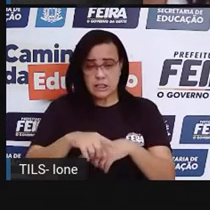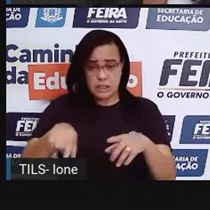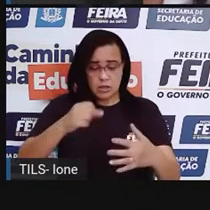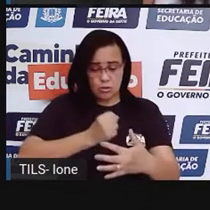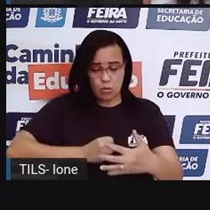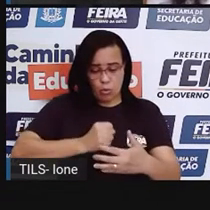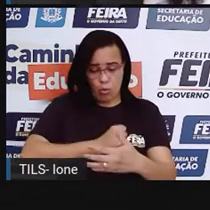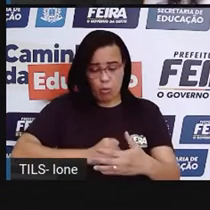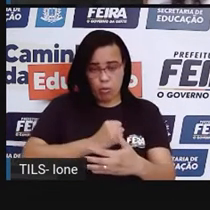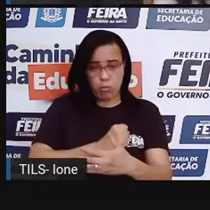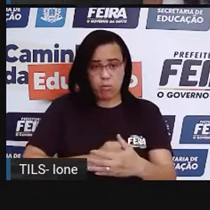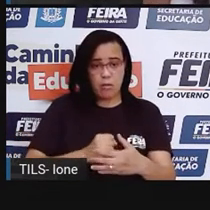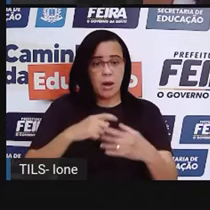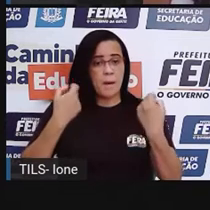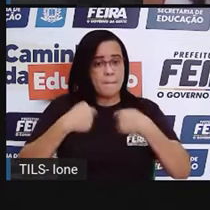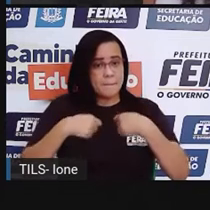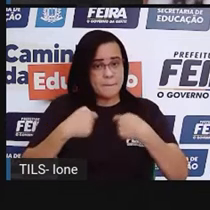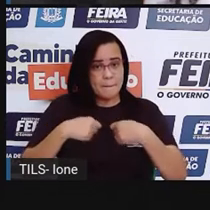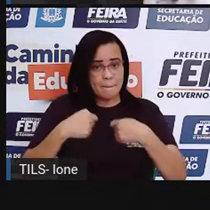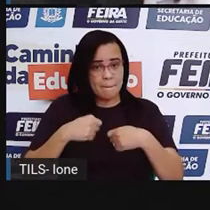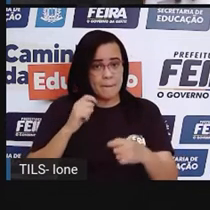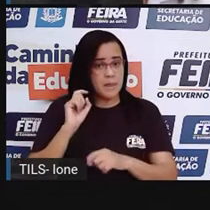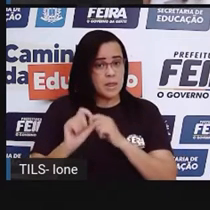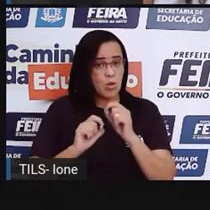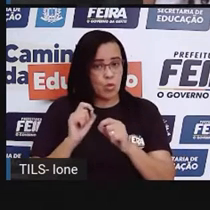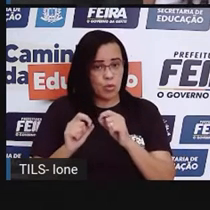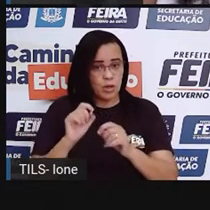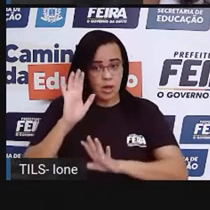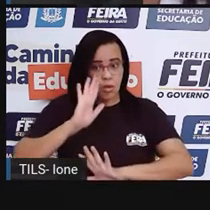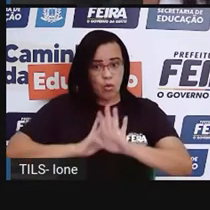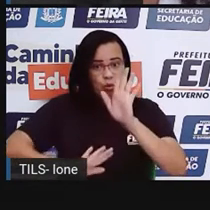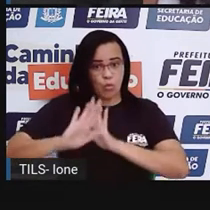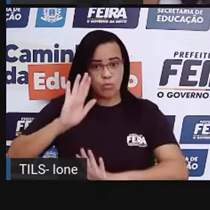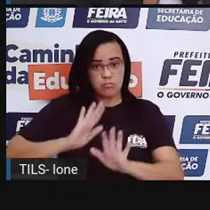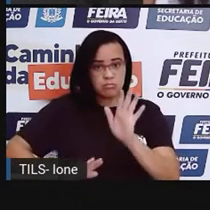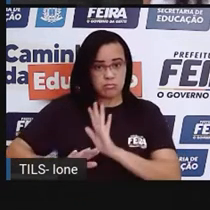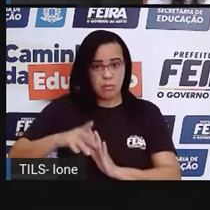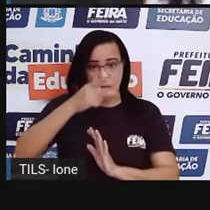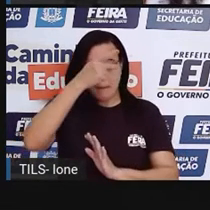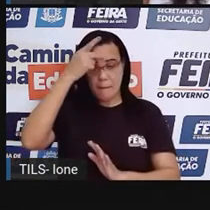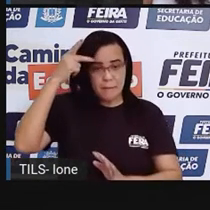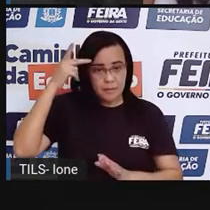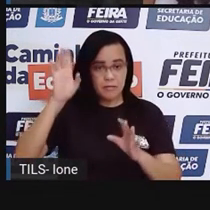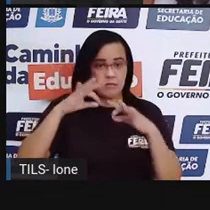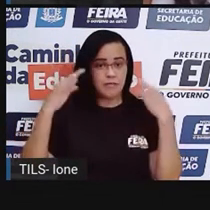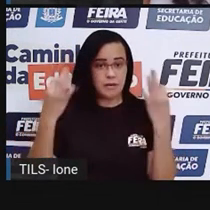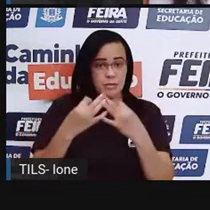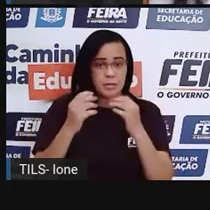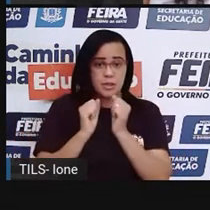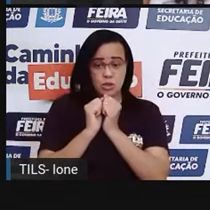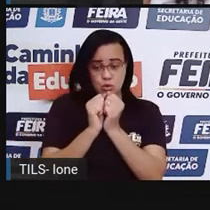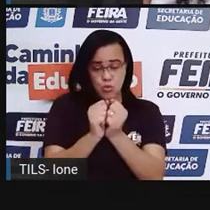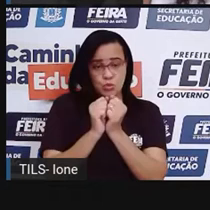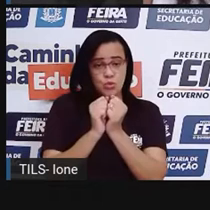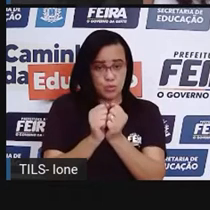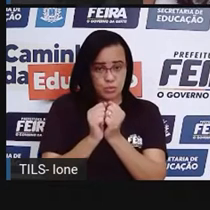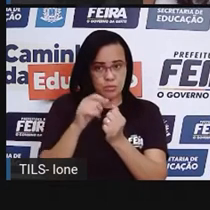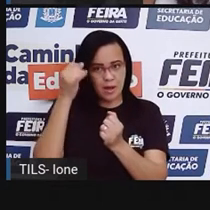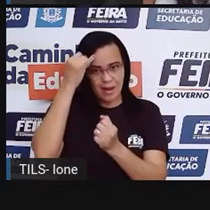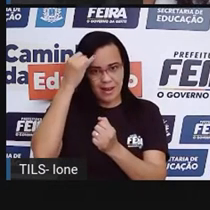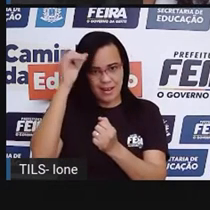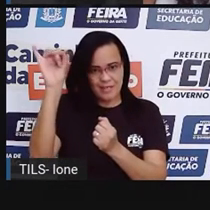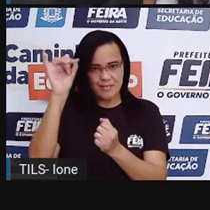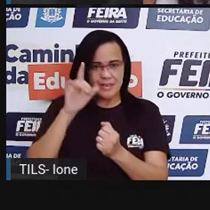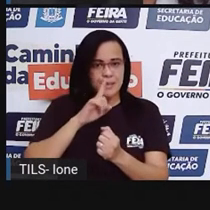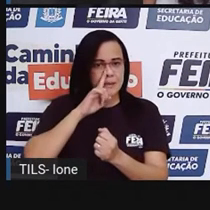sempre fique na cozinha com a supervisão de um adulto, né? Nunca fique sozinho na cozinha pra você evitar acidentes.